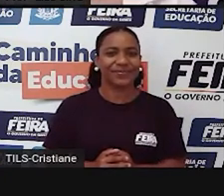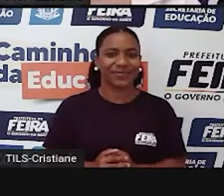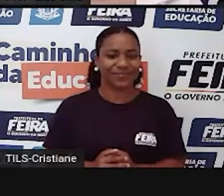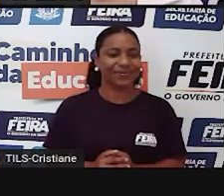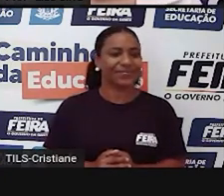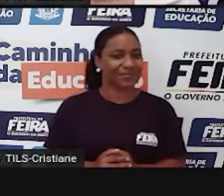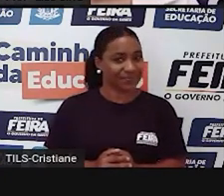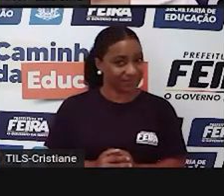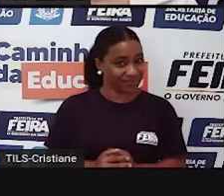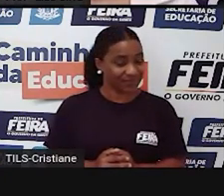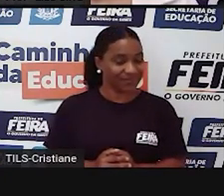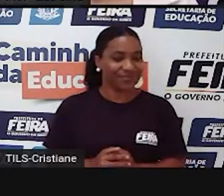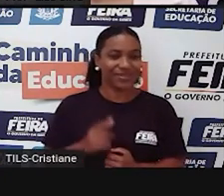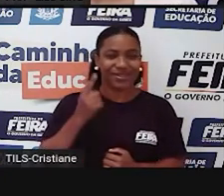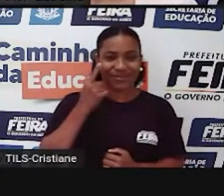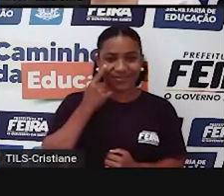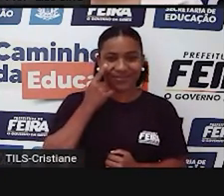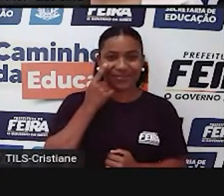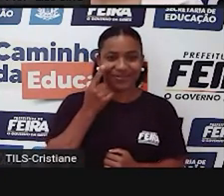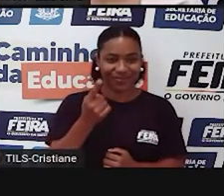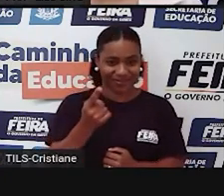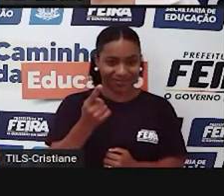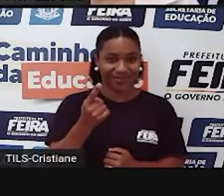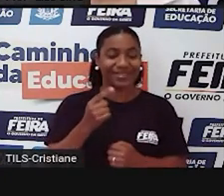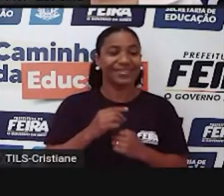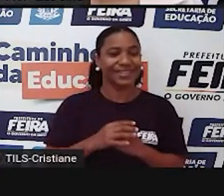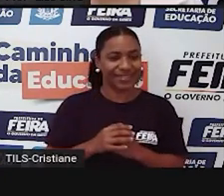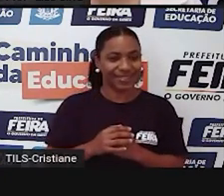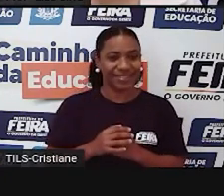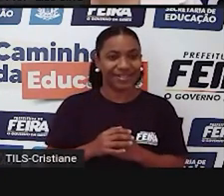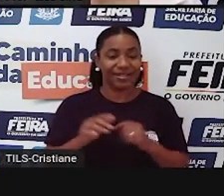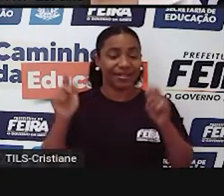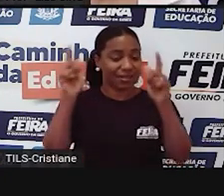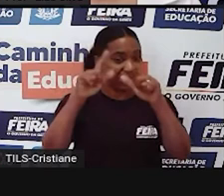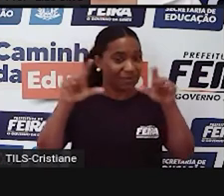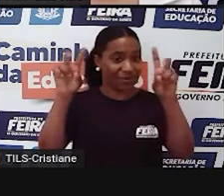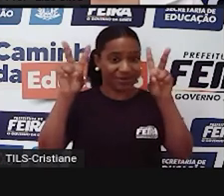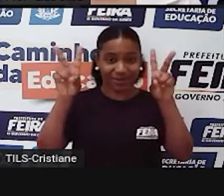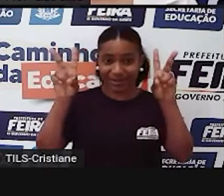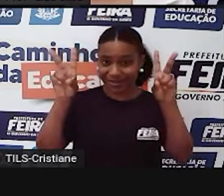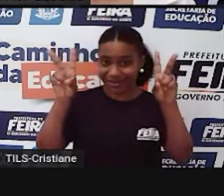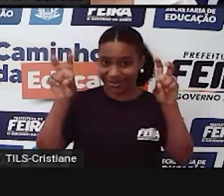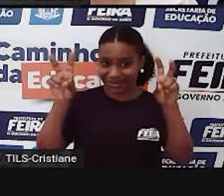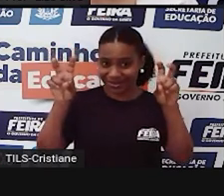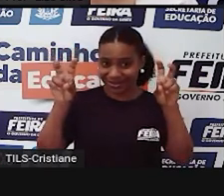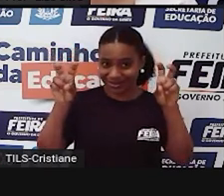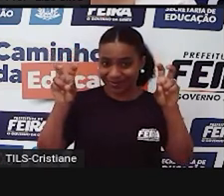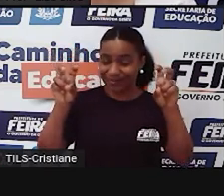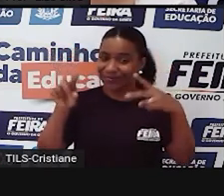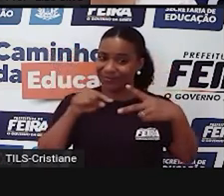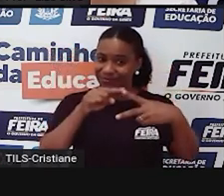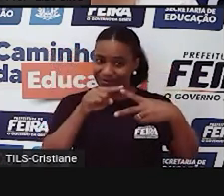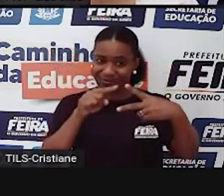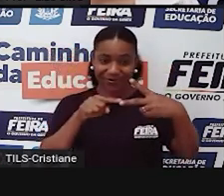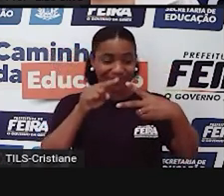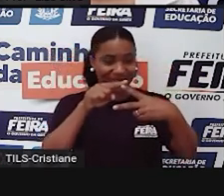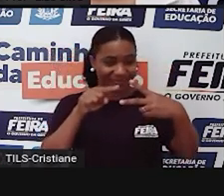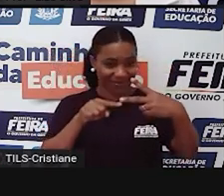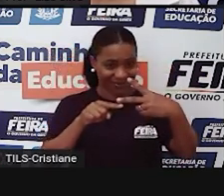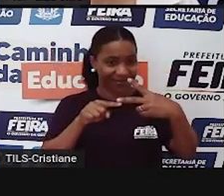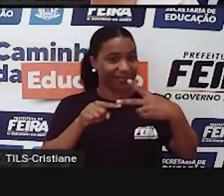Quero que agora, abaixo do cabeçalho, lá depois do tema, vocês escrevam as suas duas perguntas